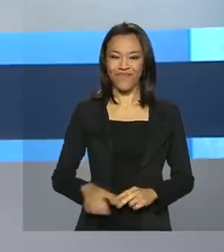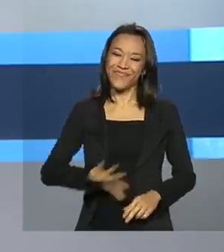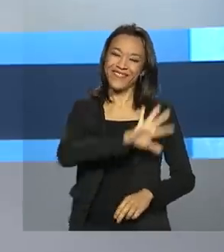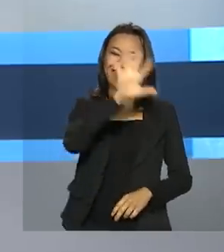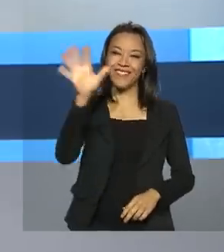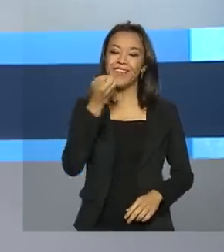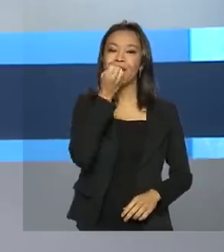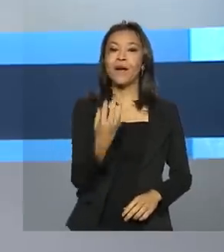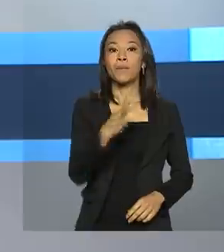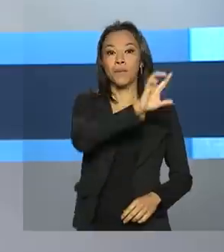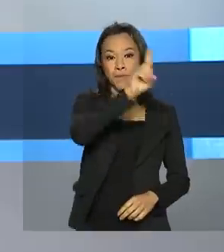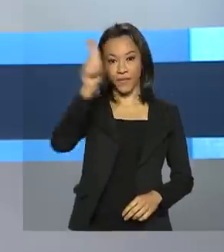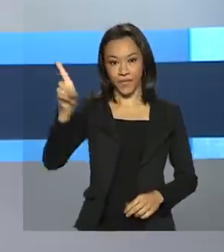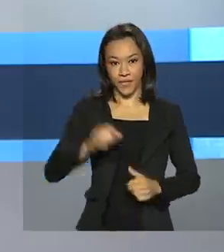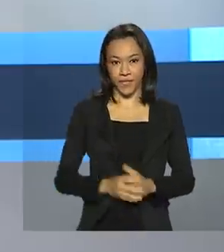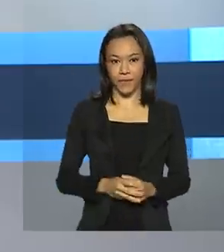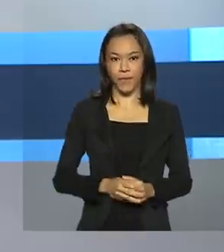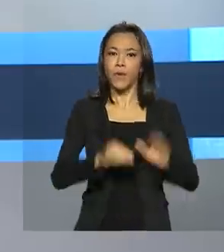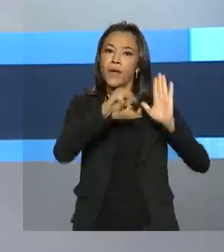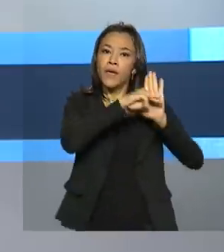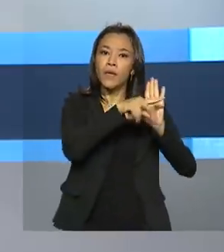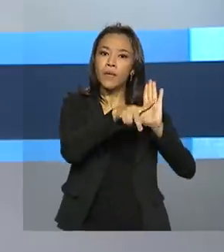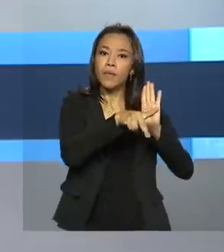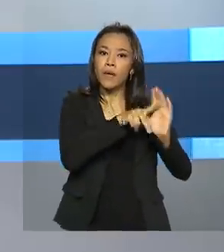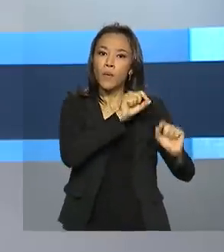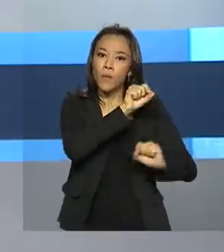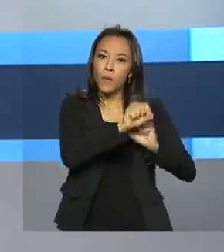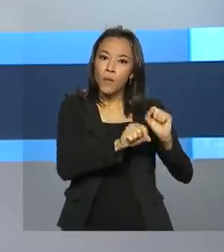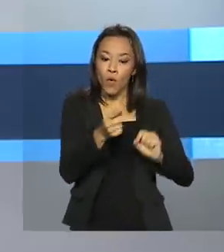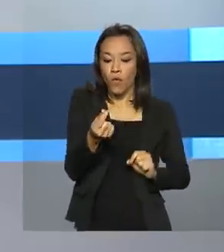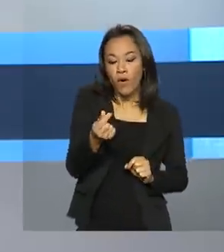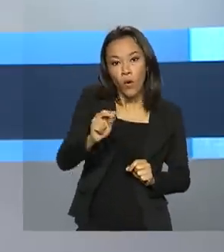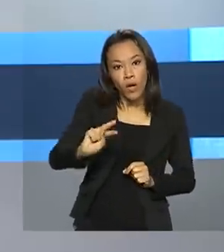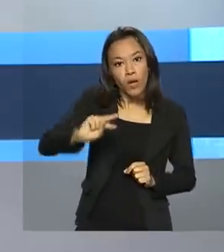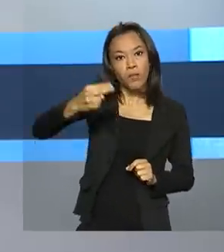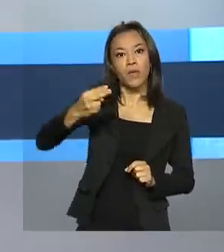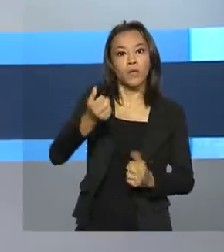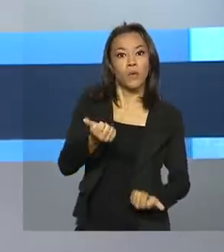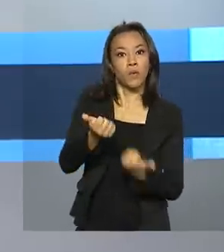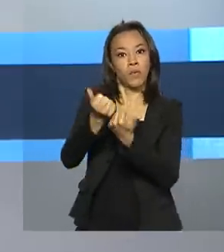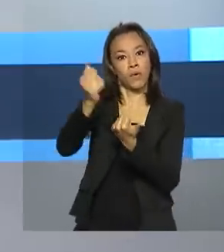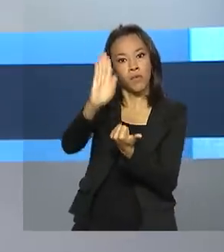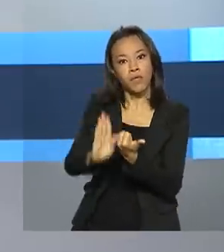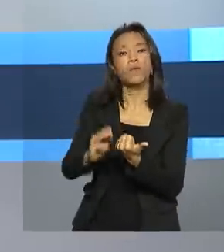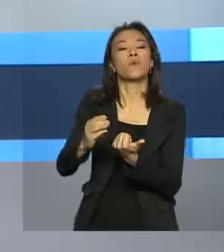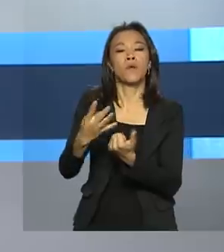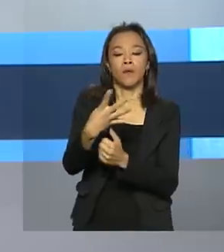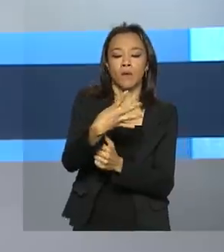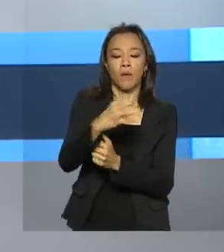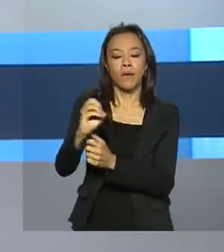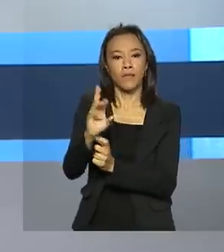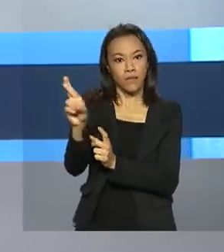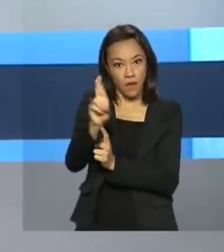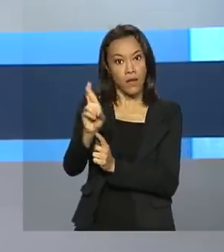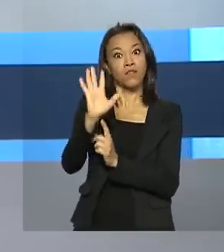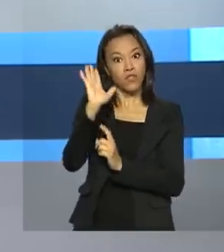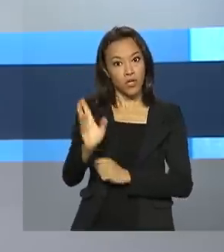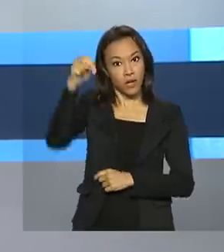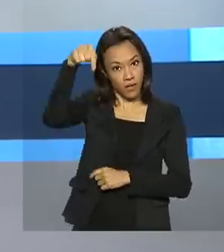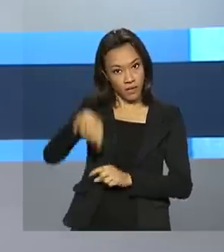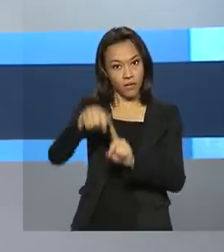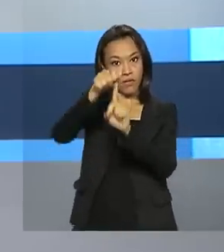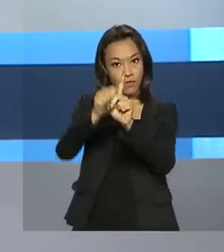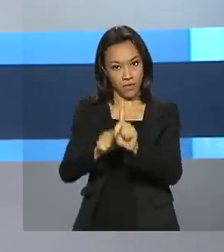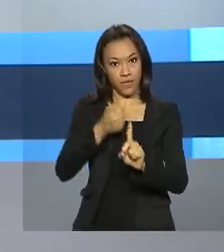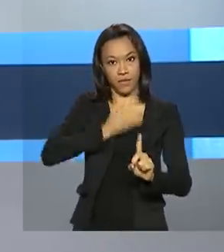Olá, bom dia! Medida provisória amplia valor mínimo do Auxílio Brasil para 400 reais já neste mês de